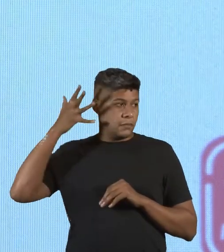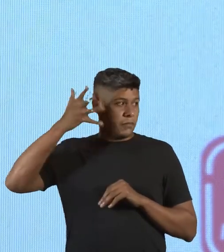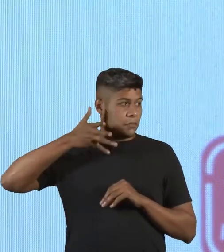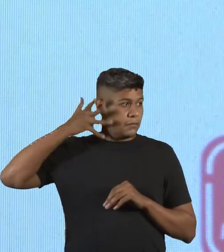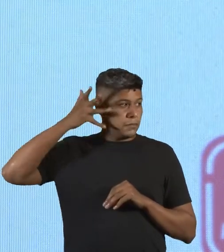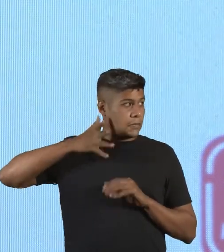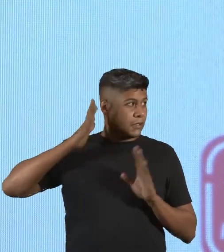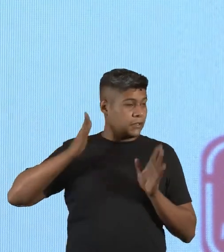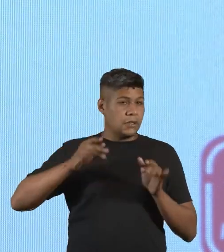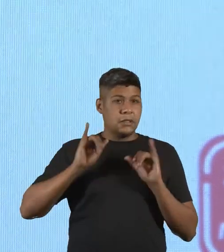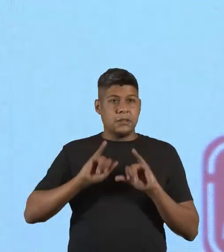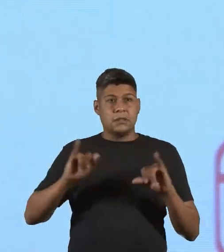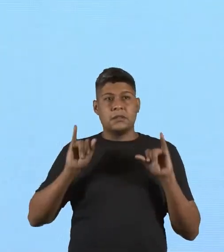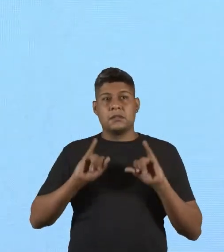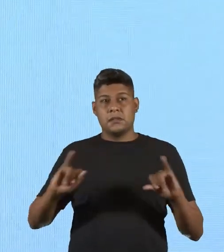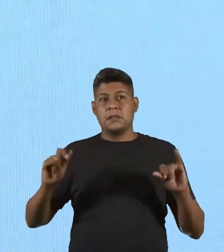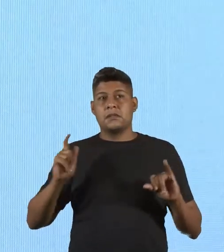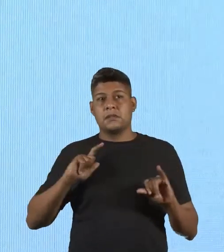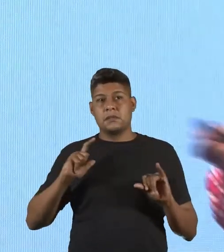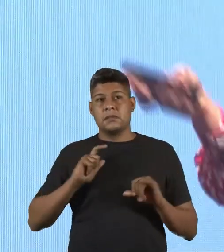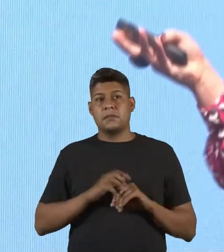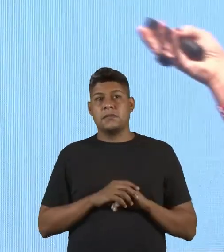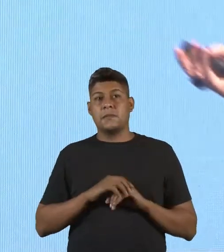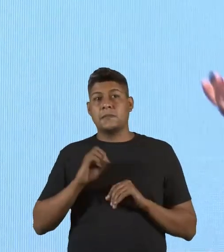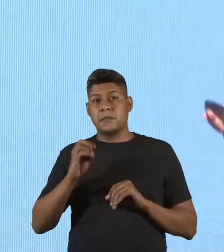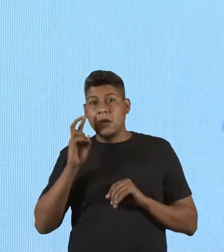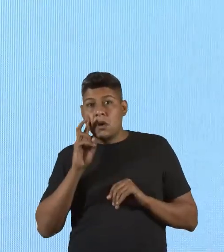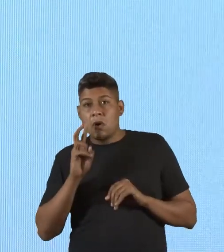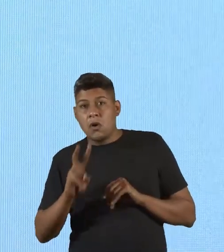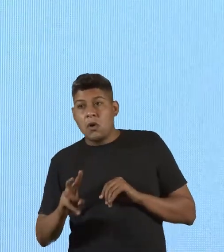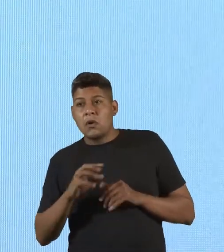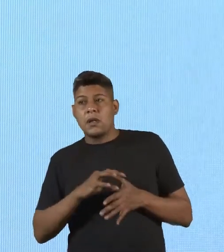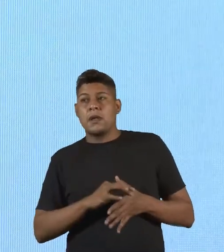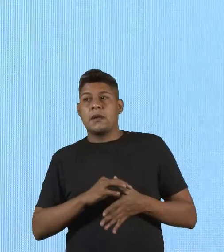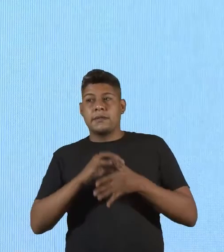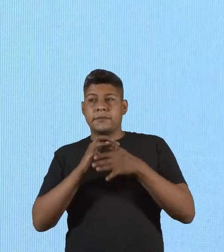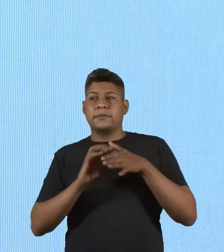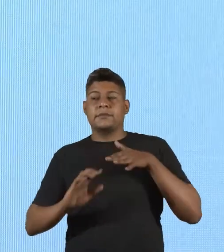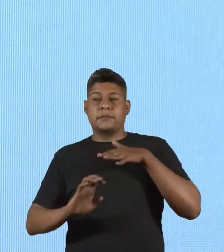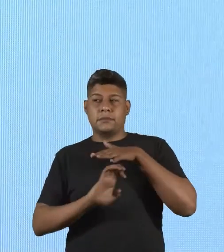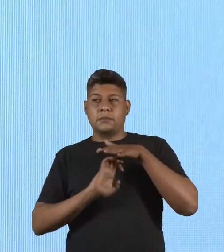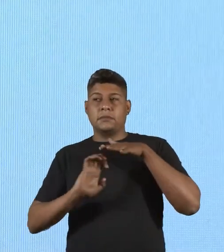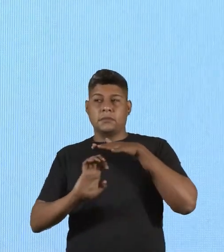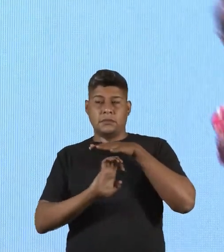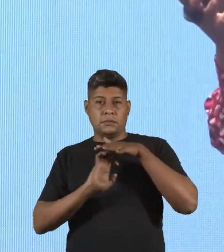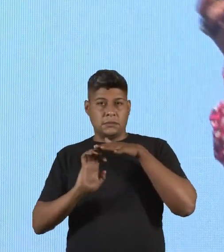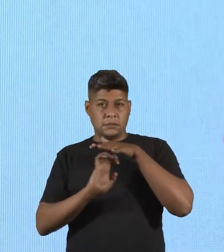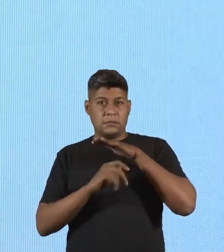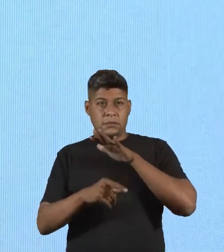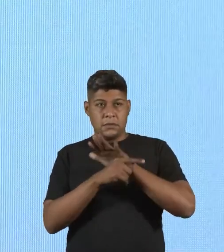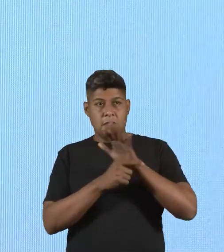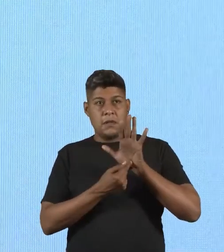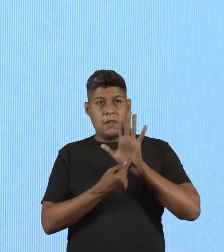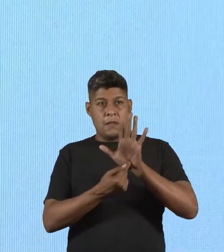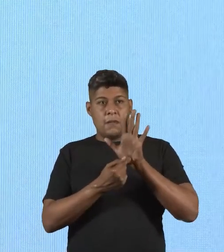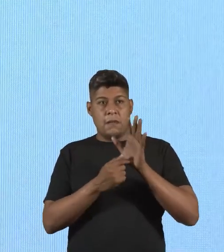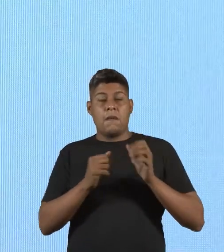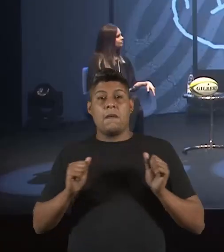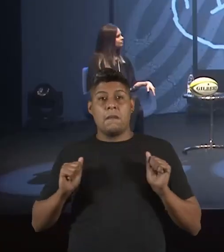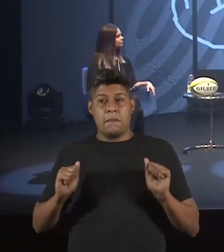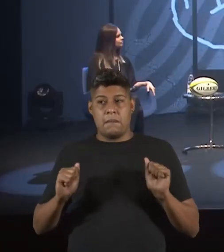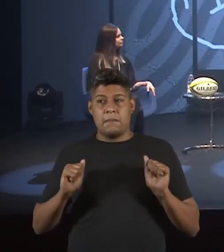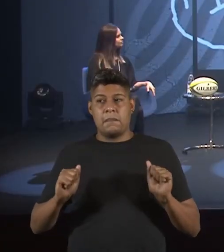vocês devem estar com os dados bem fresquinhos. Se a gente olhar para a alta liderança das empresas, para as posições de poder